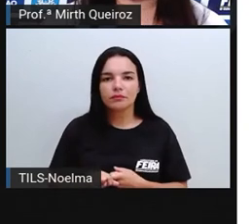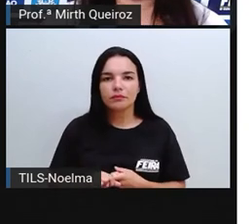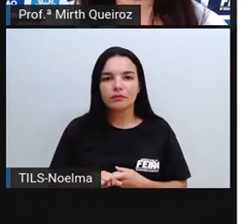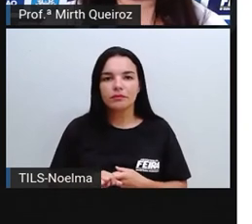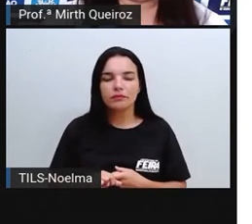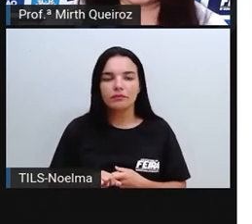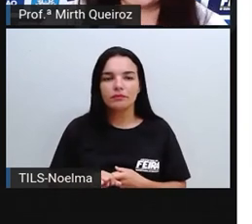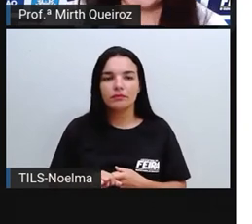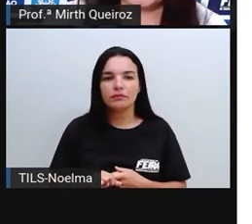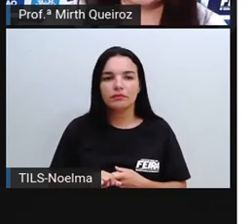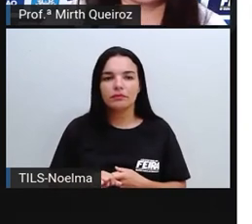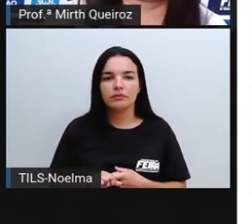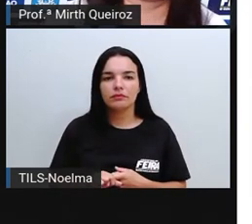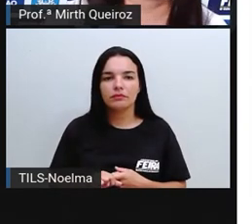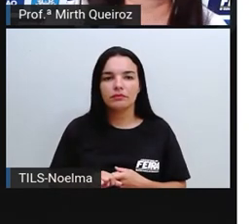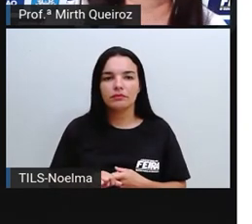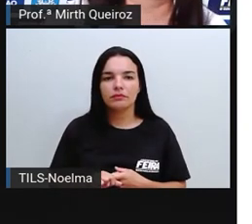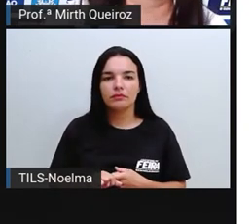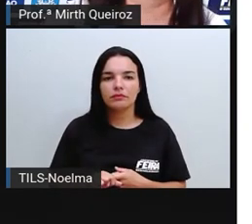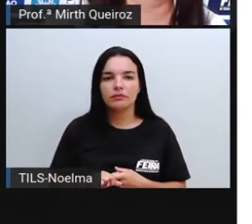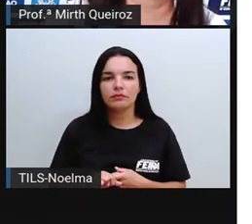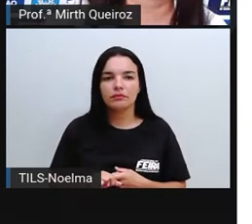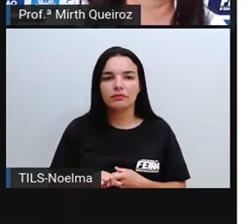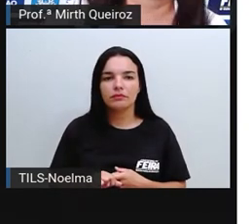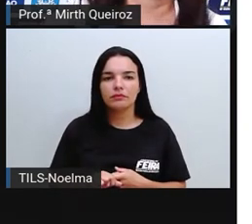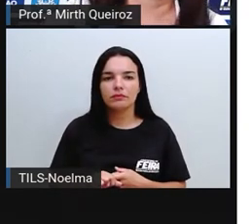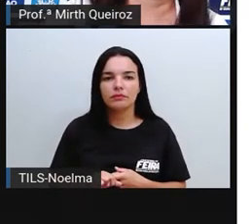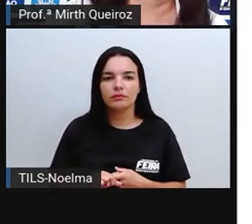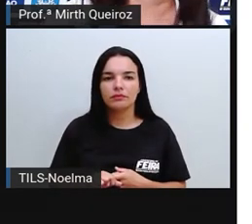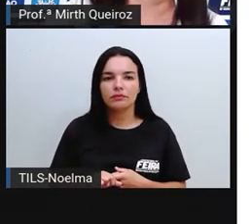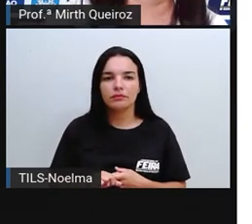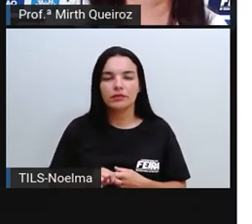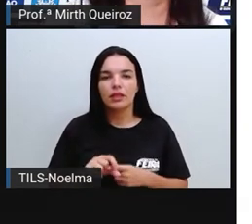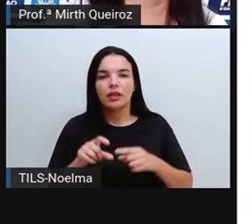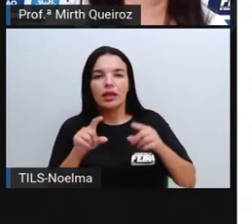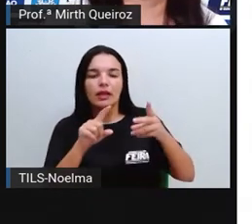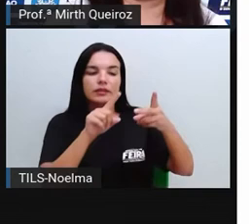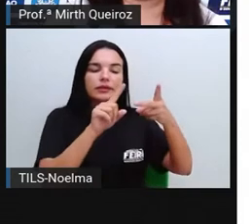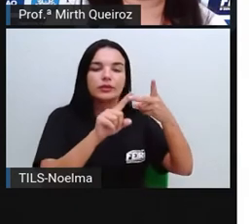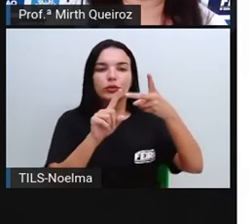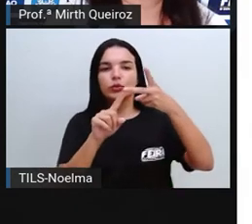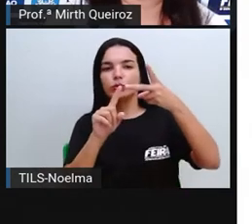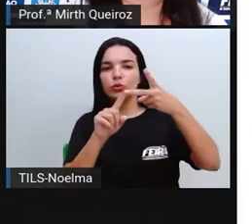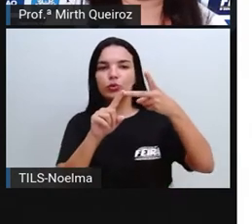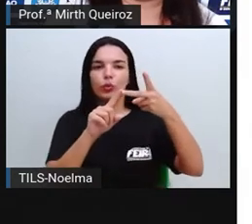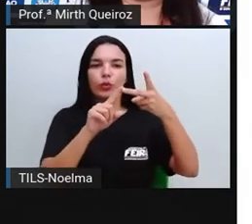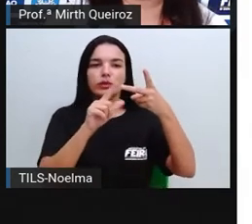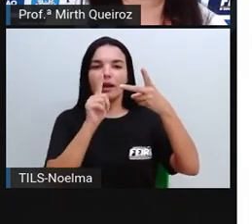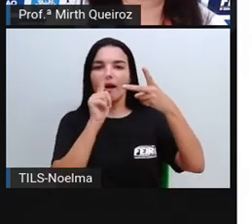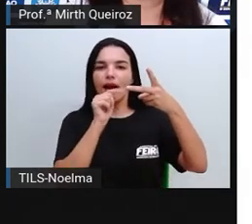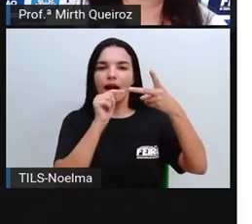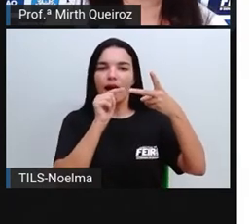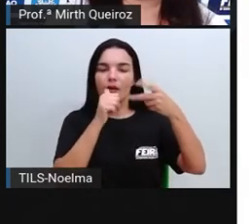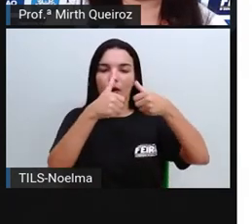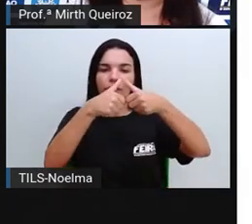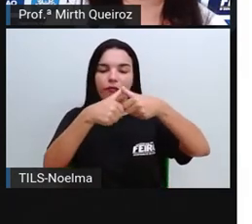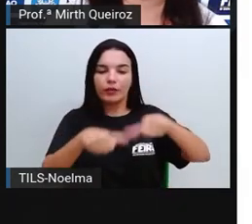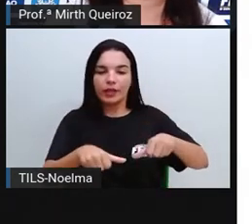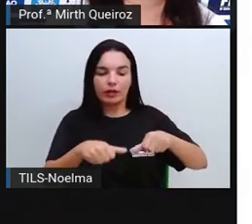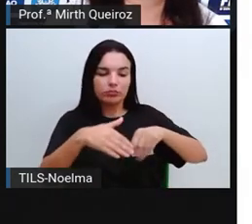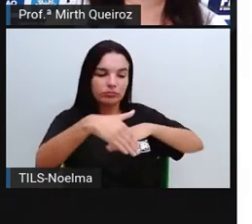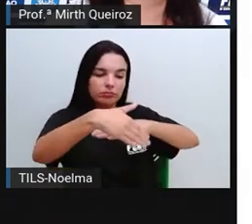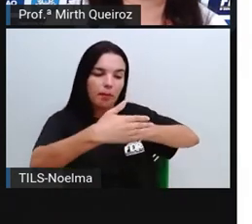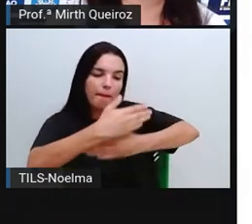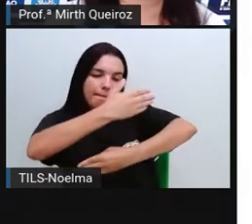depois a energia elétrica que vai ser produzida. A água situada atrás das barragens, elas vão correr